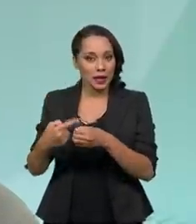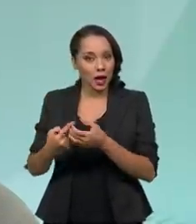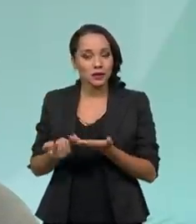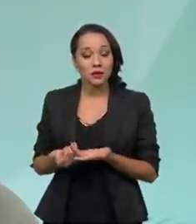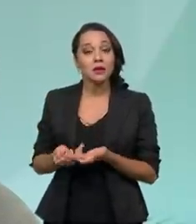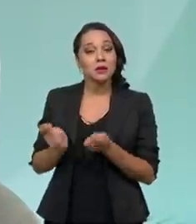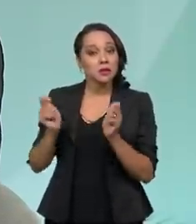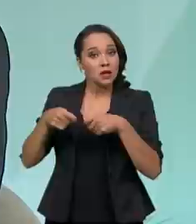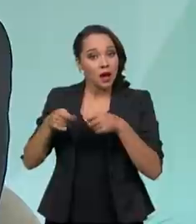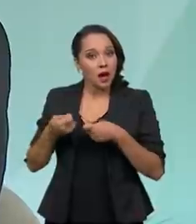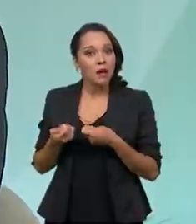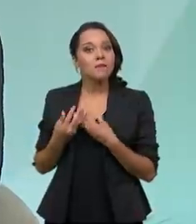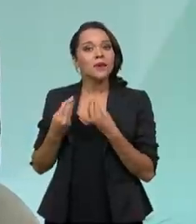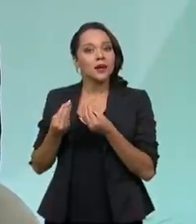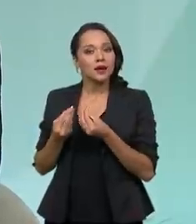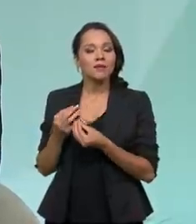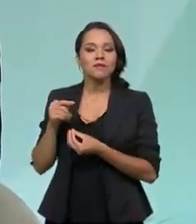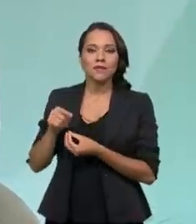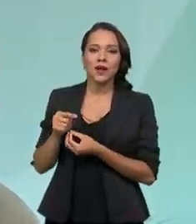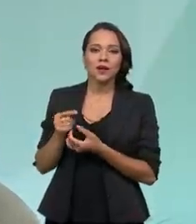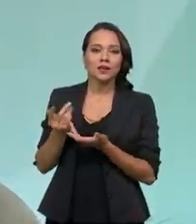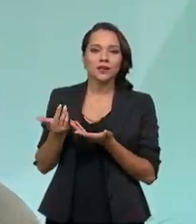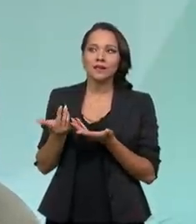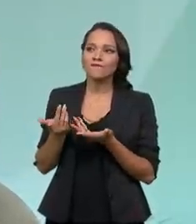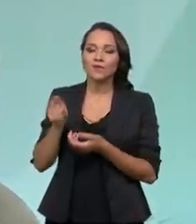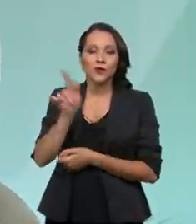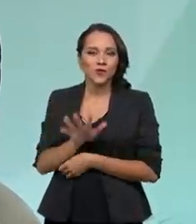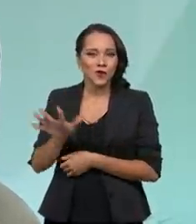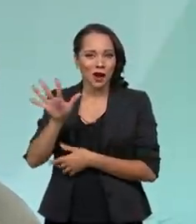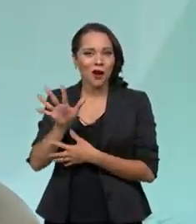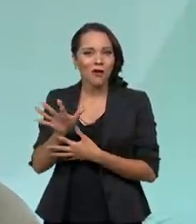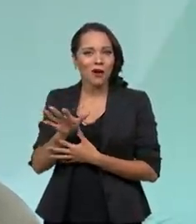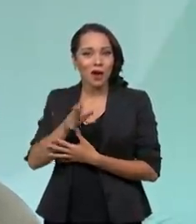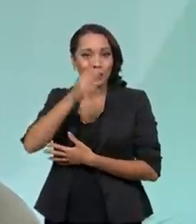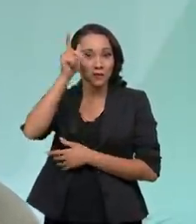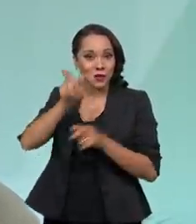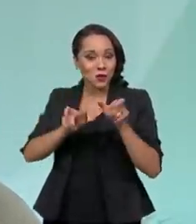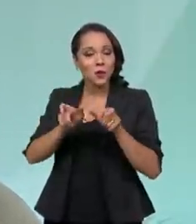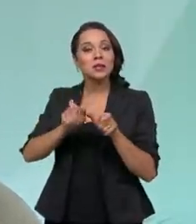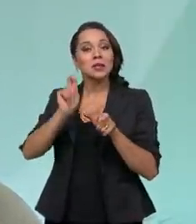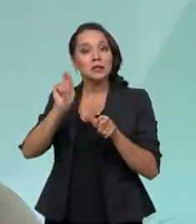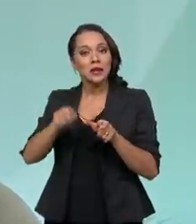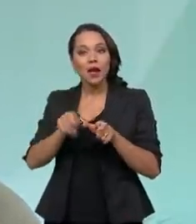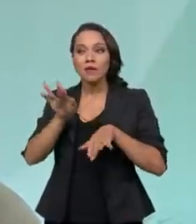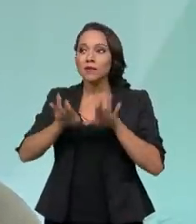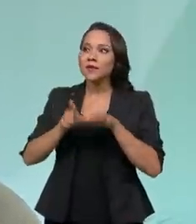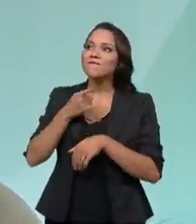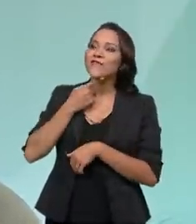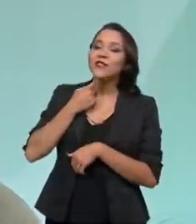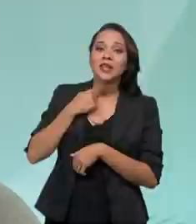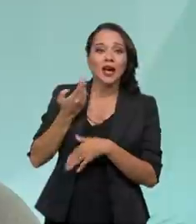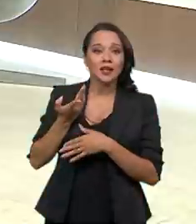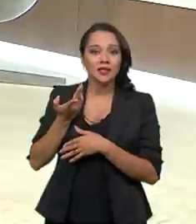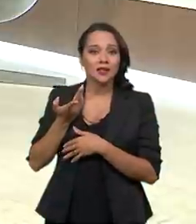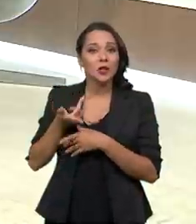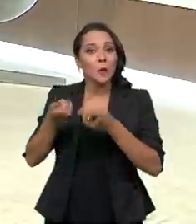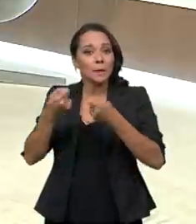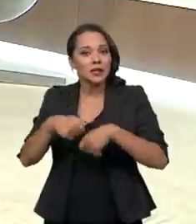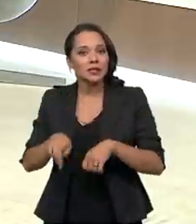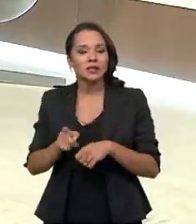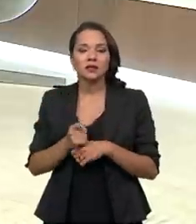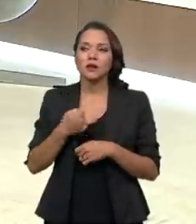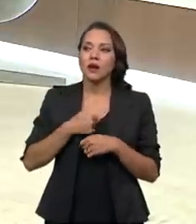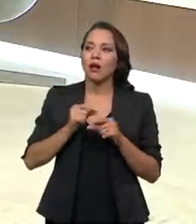para de maneira, então, que, de uma maneira geral, a pessoa vá de acordo com aquela sua vocação, sem precisar